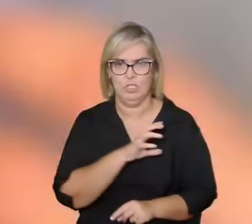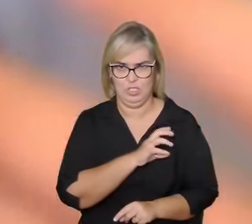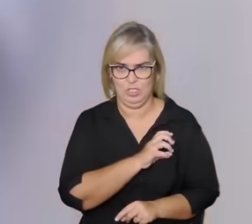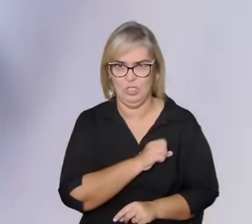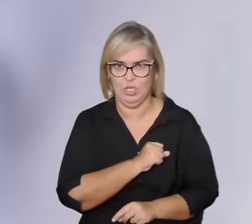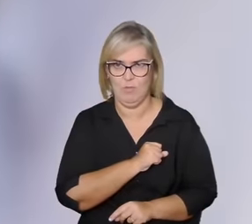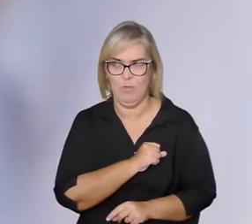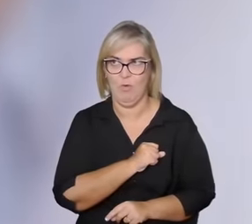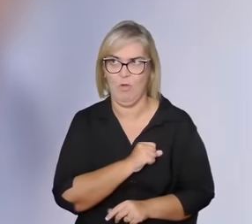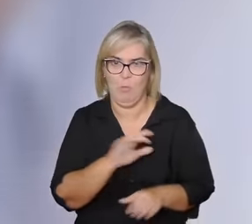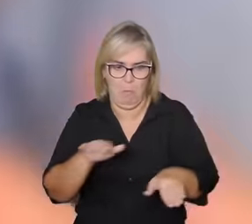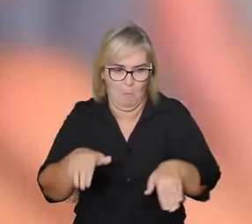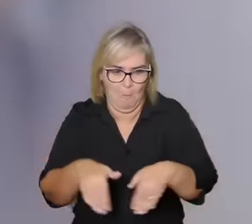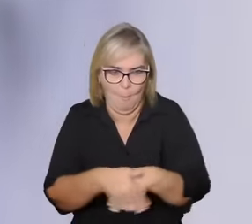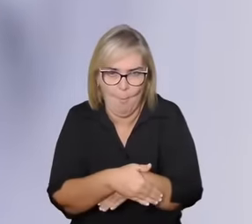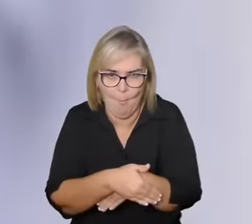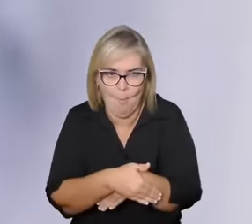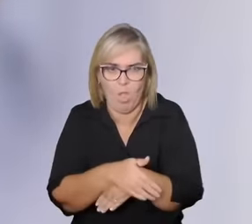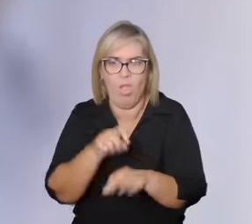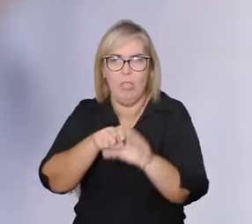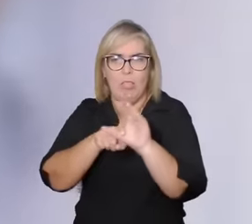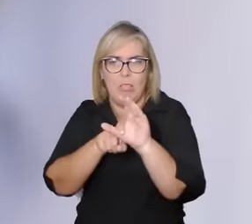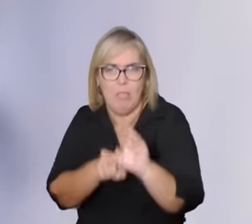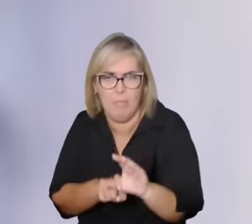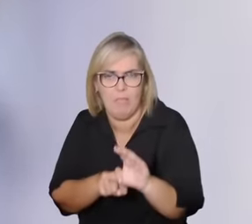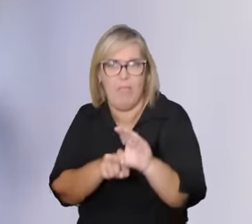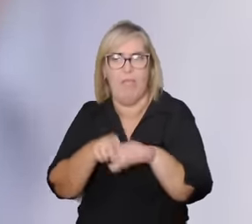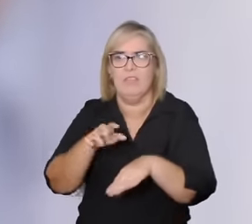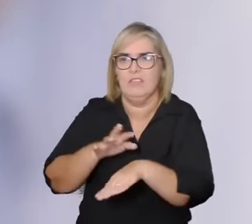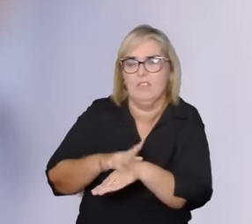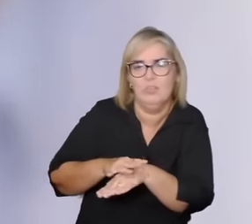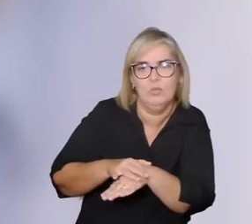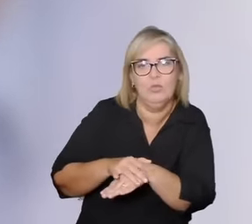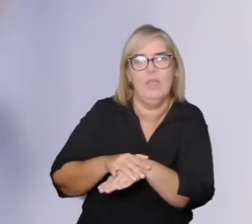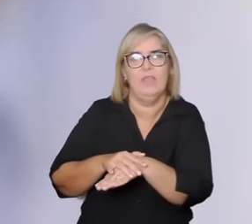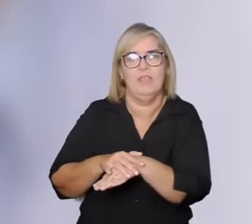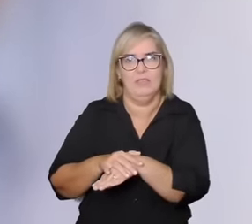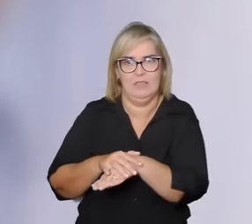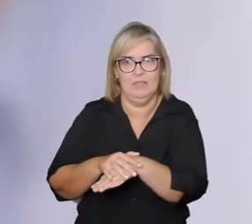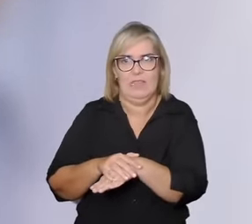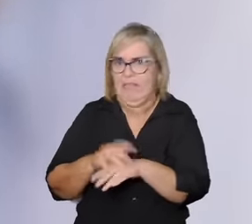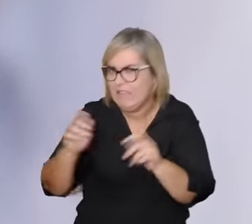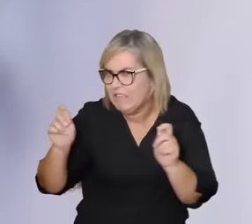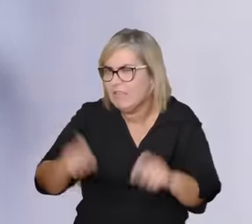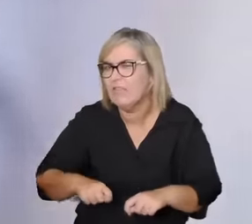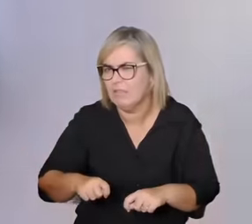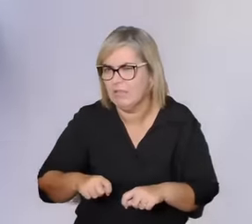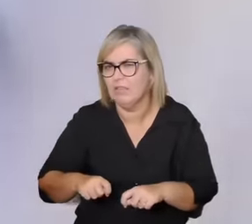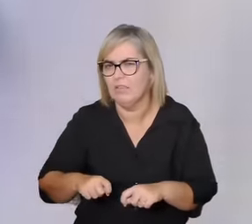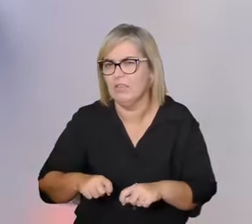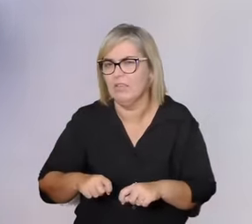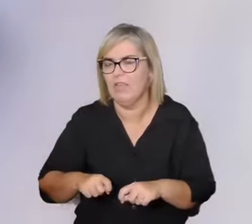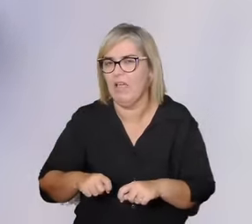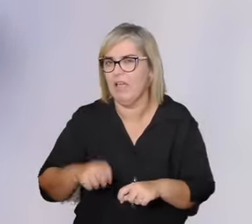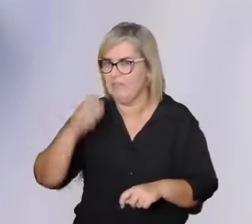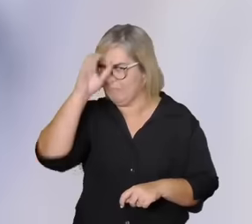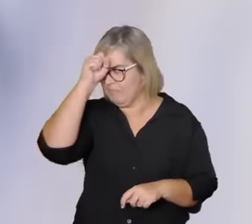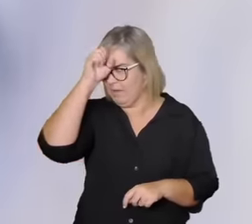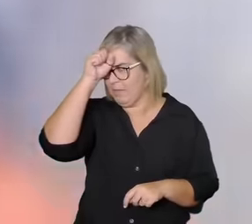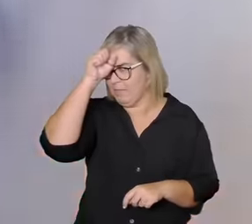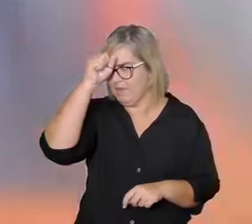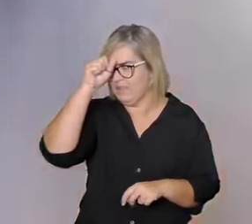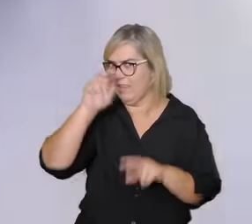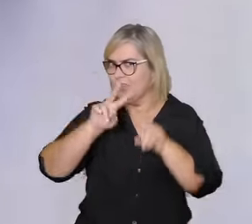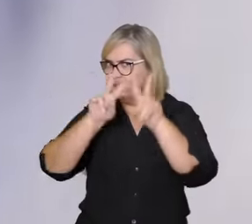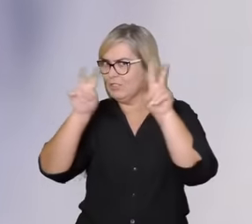subordinativas dependenciais patológicas de amor para as quais seria possível assim aprender um pouco sobre a